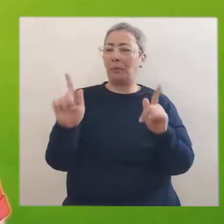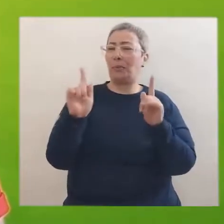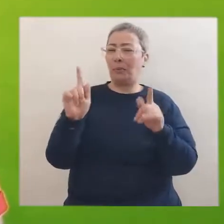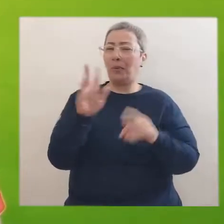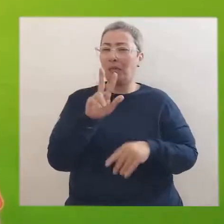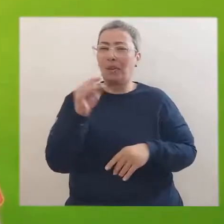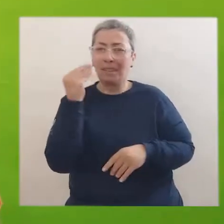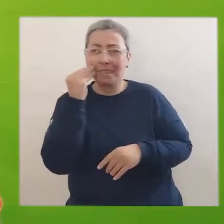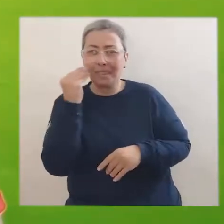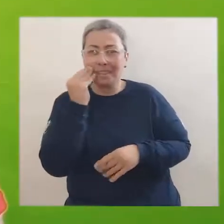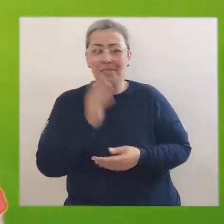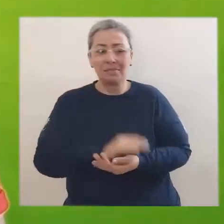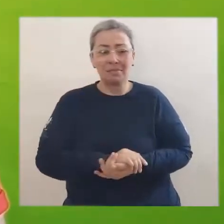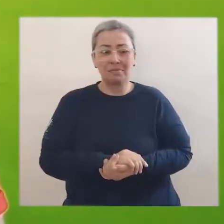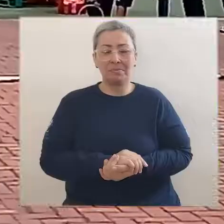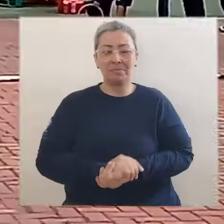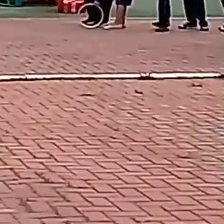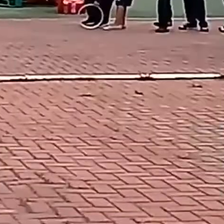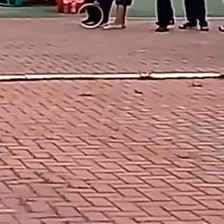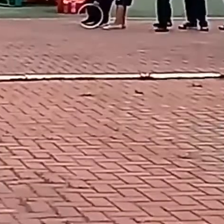divertida. Você vai tentar?